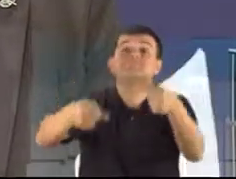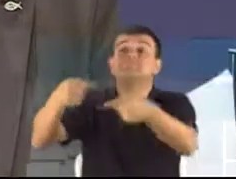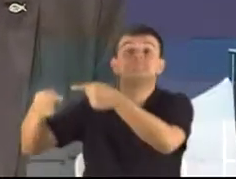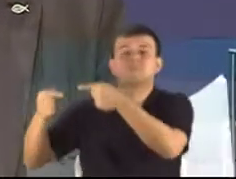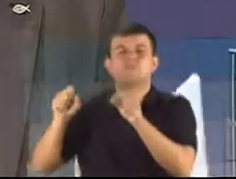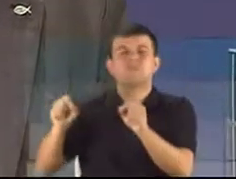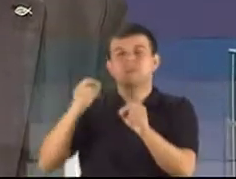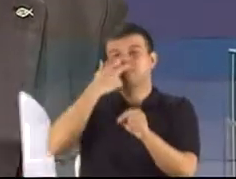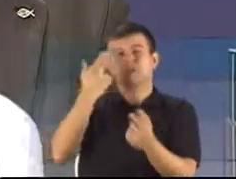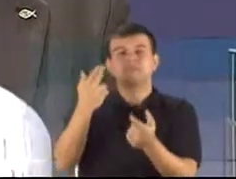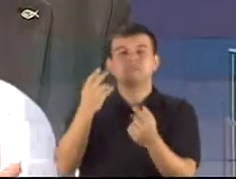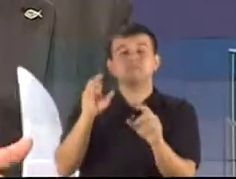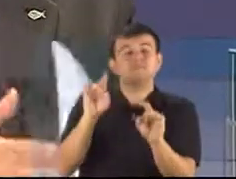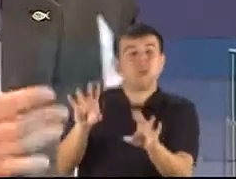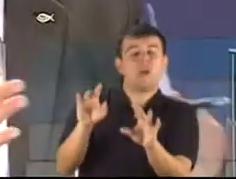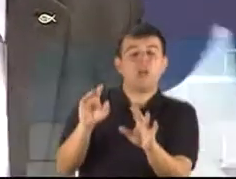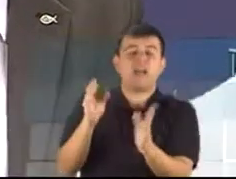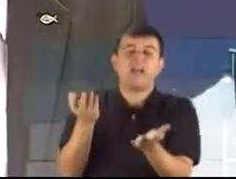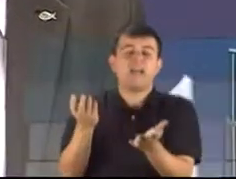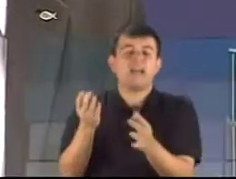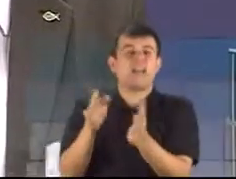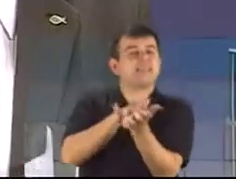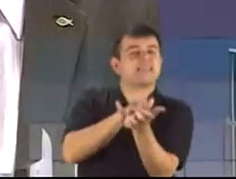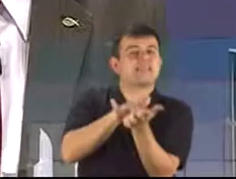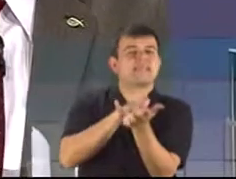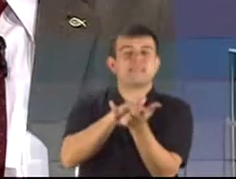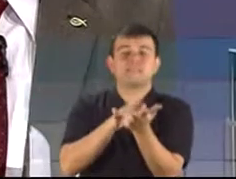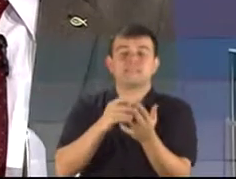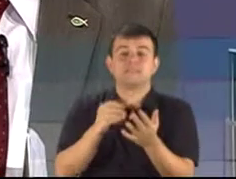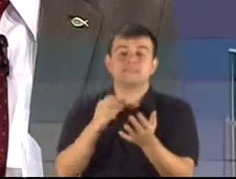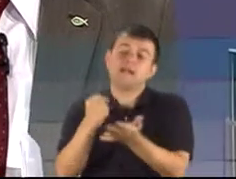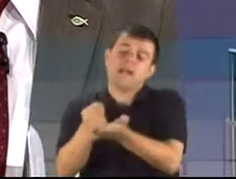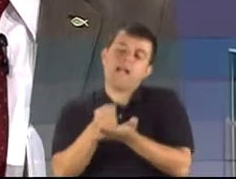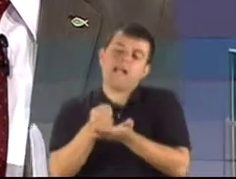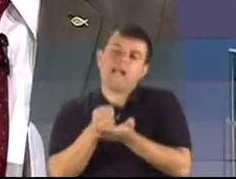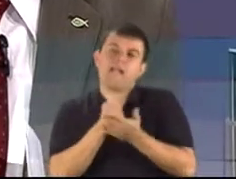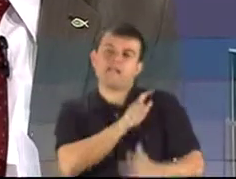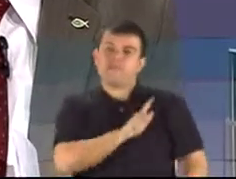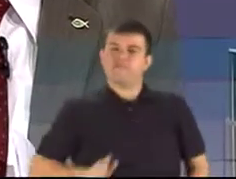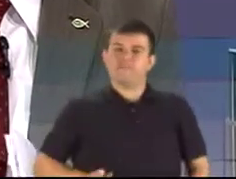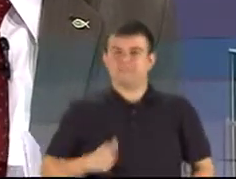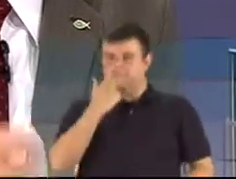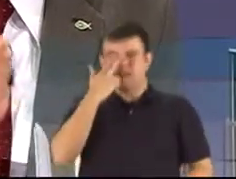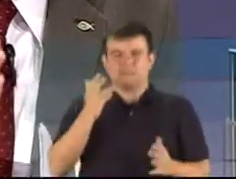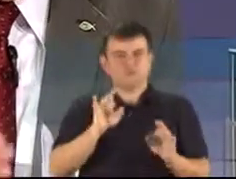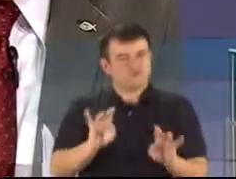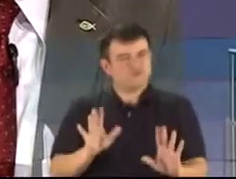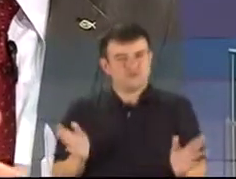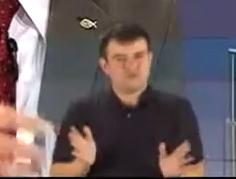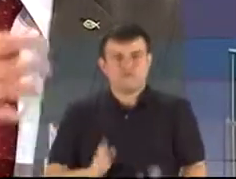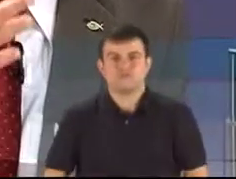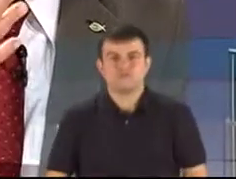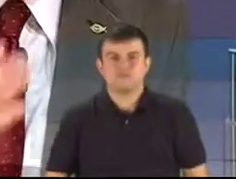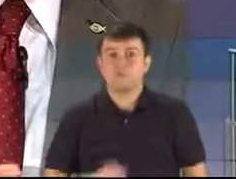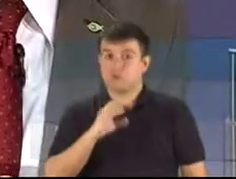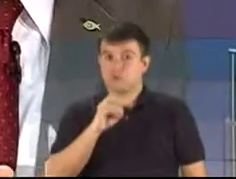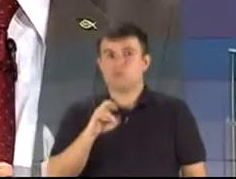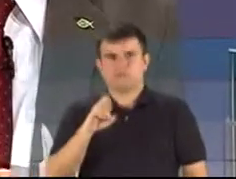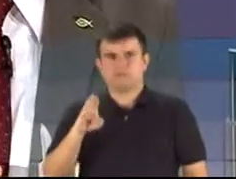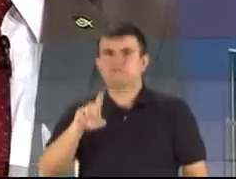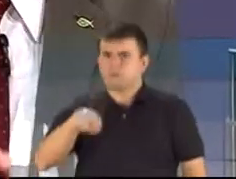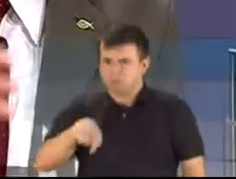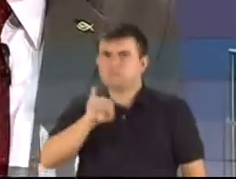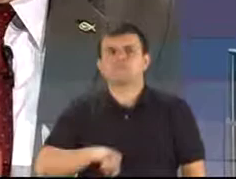informativo, meramente de assessoramento ao governo. Então, eu acho que os Coredes são importantes, as consultas são